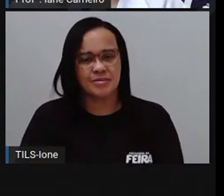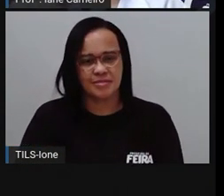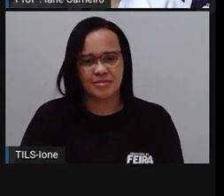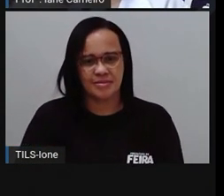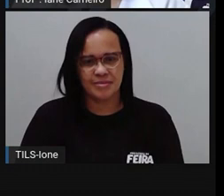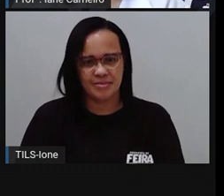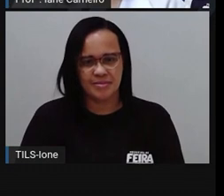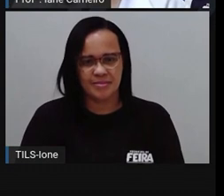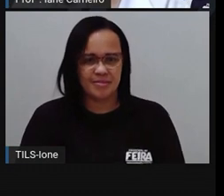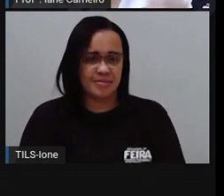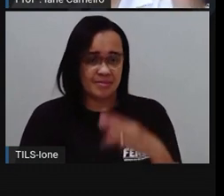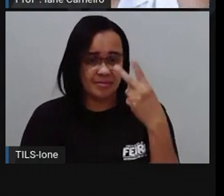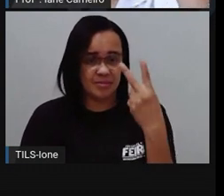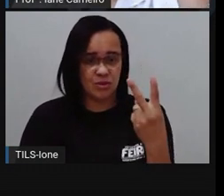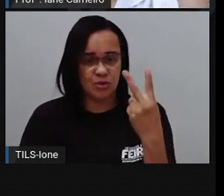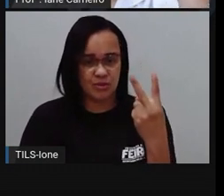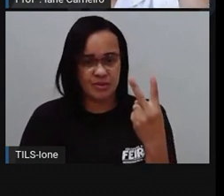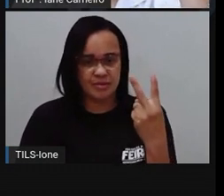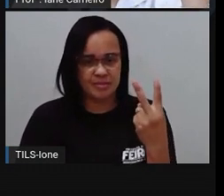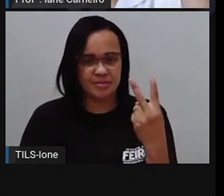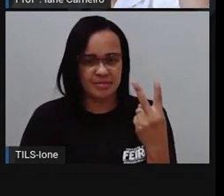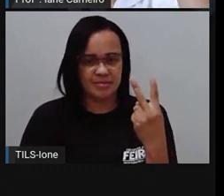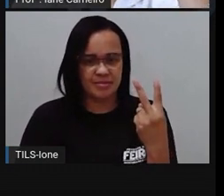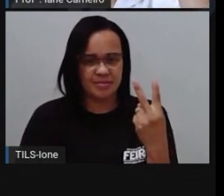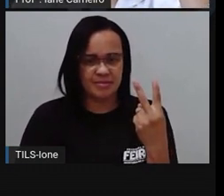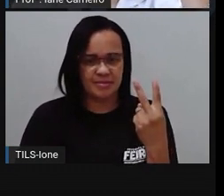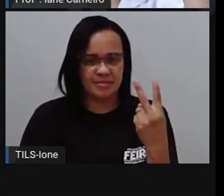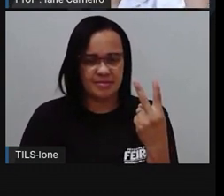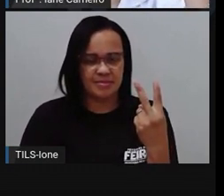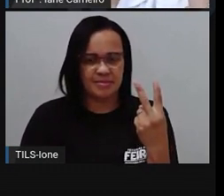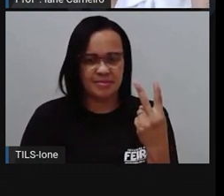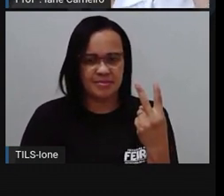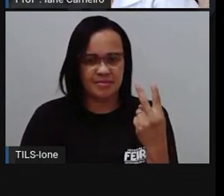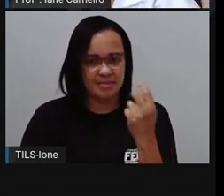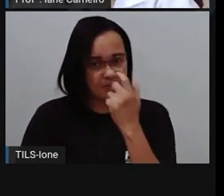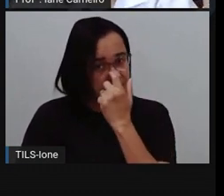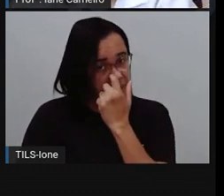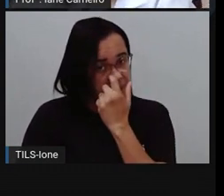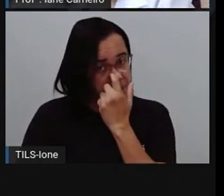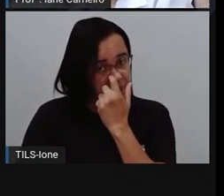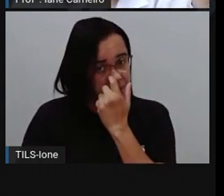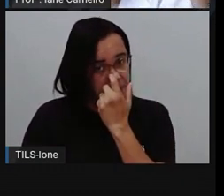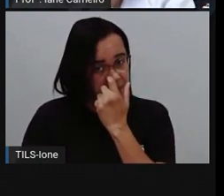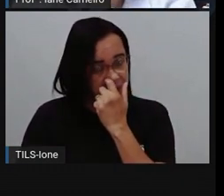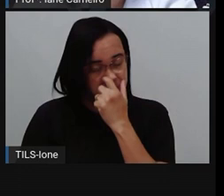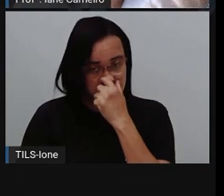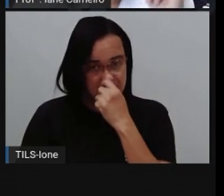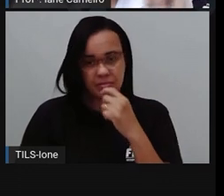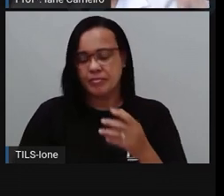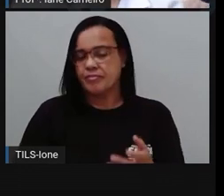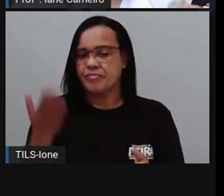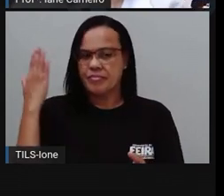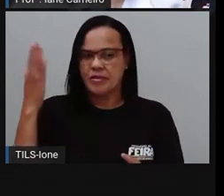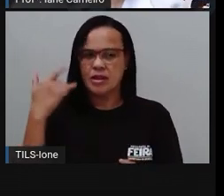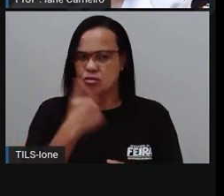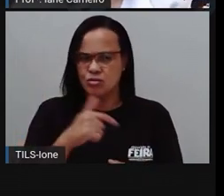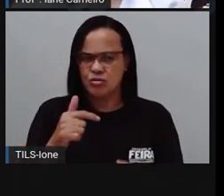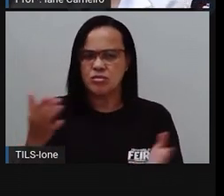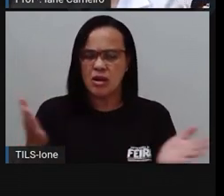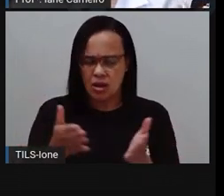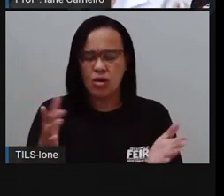Ó, acrescentei mais dois. Quais foram os animais que a Pró acrescentou? Que não tinha antes e agora tá tendo aí no poema?